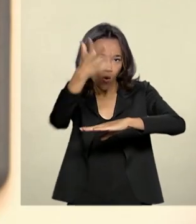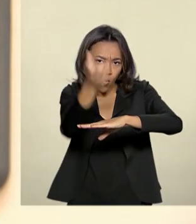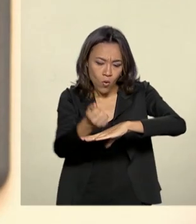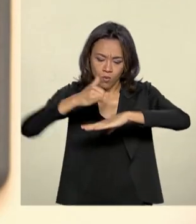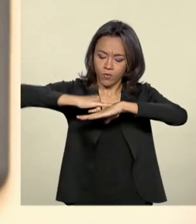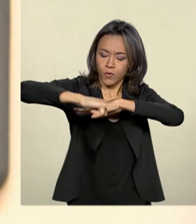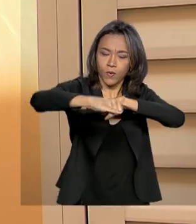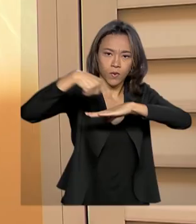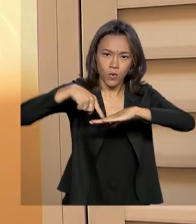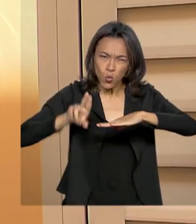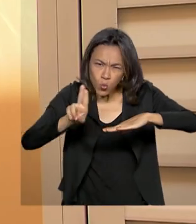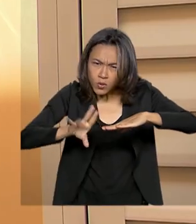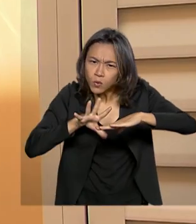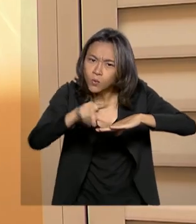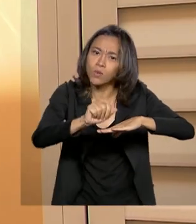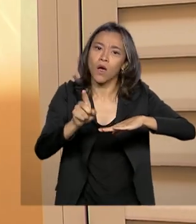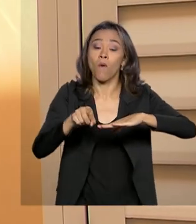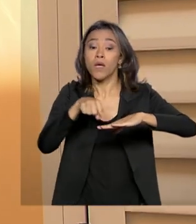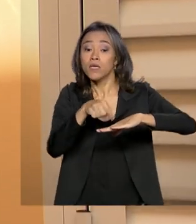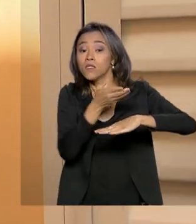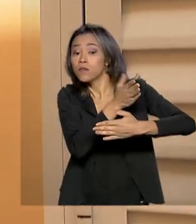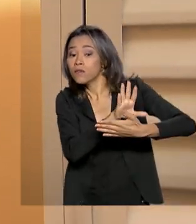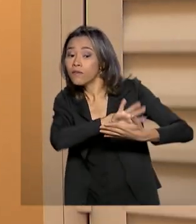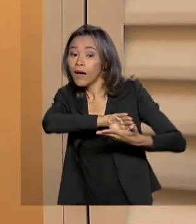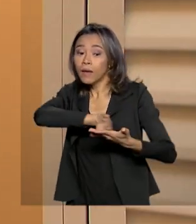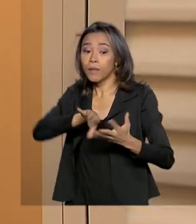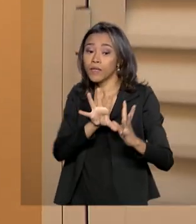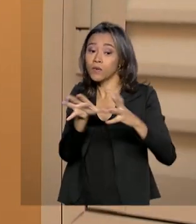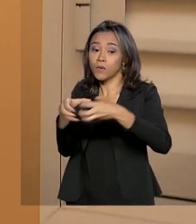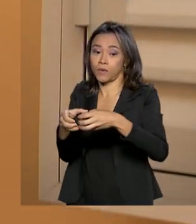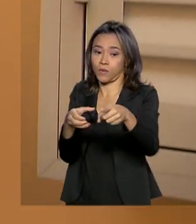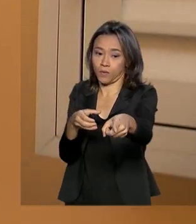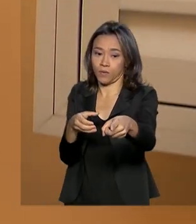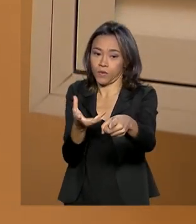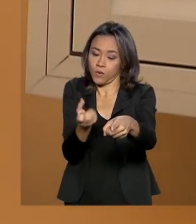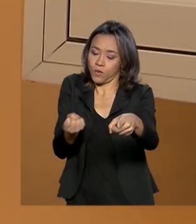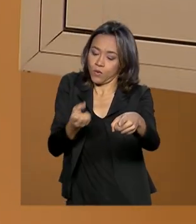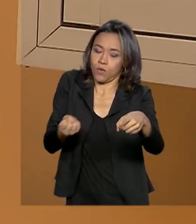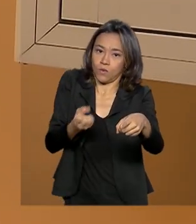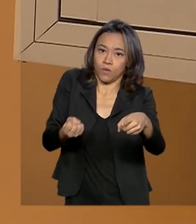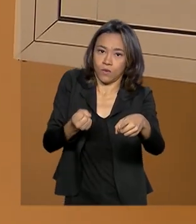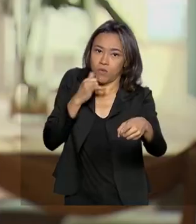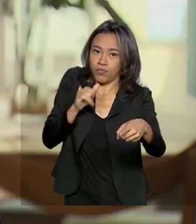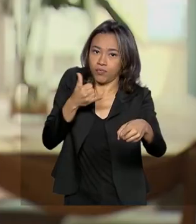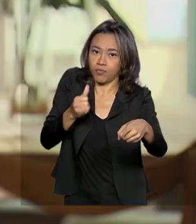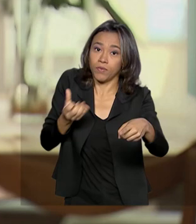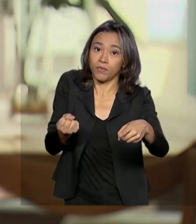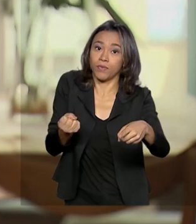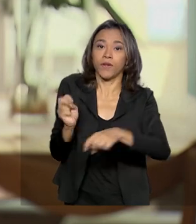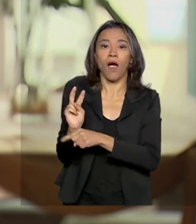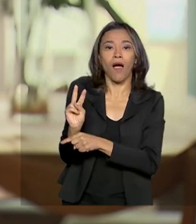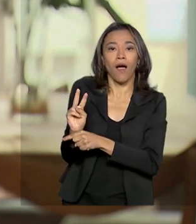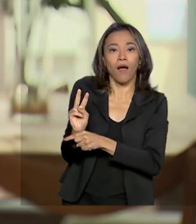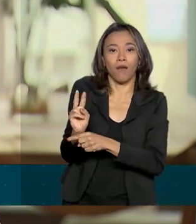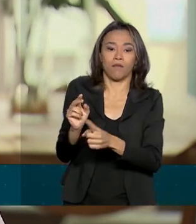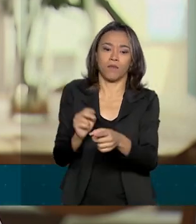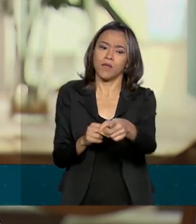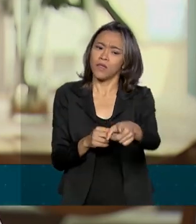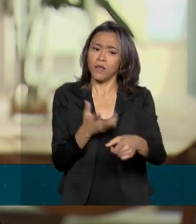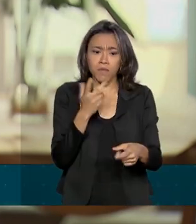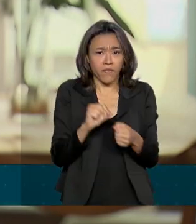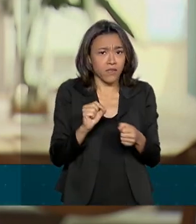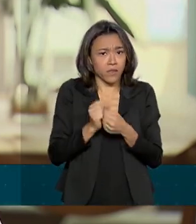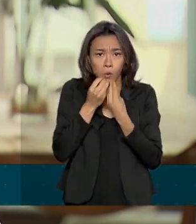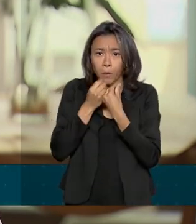parte da energia volta para a rede de distribuição elétrica, o que gera um crédito para o consumo. Ele só está me fazendo bem, e não